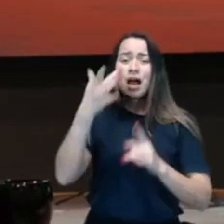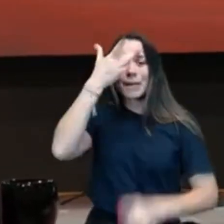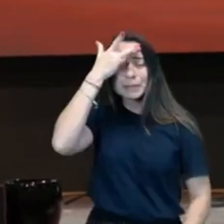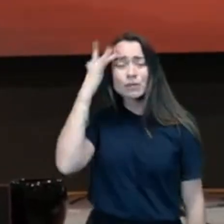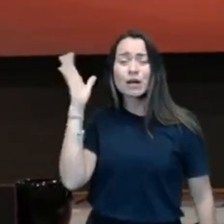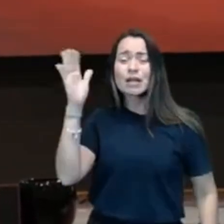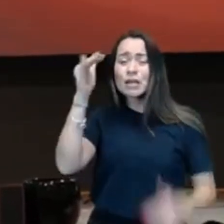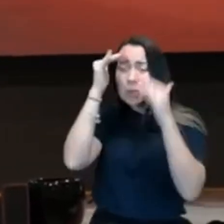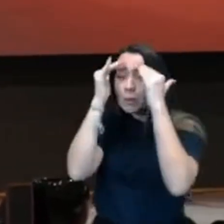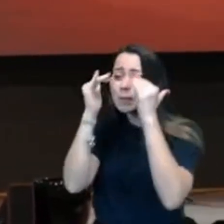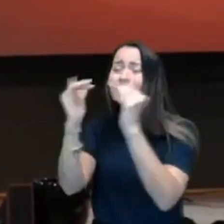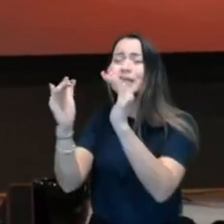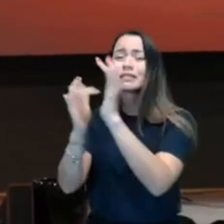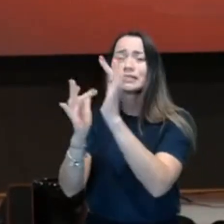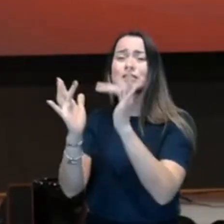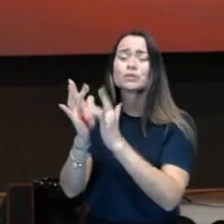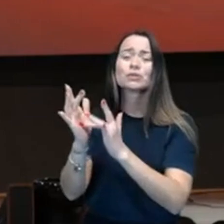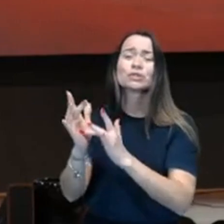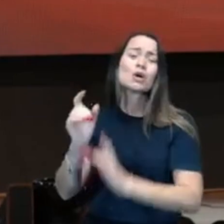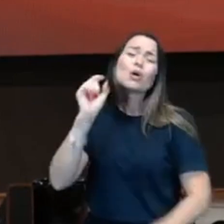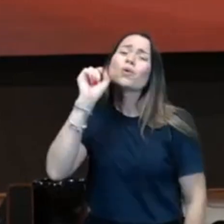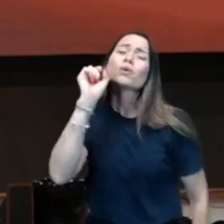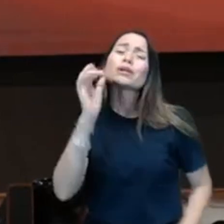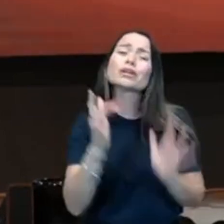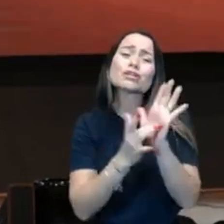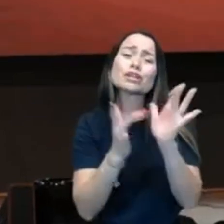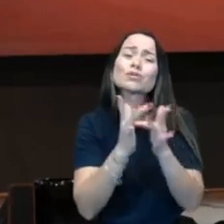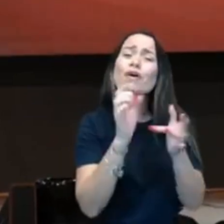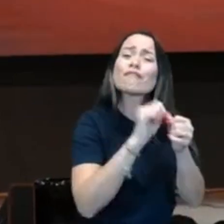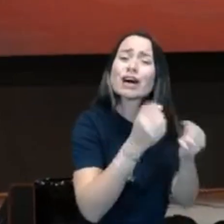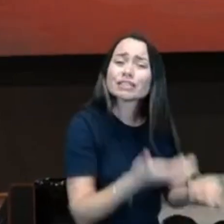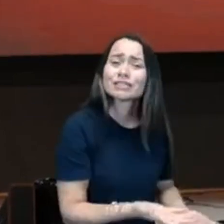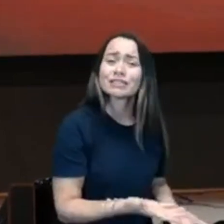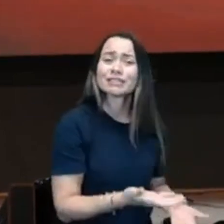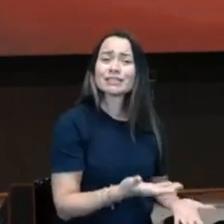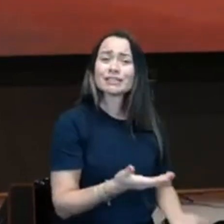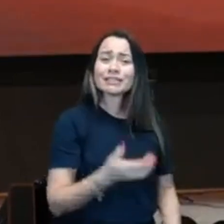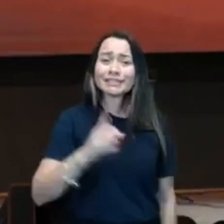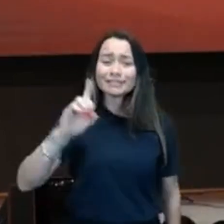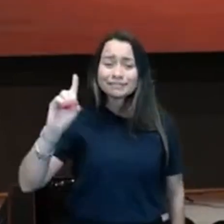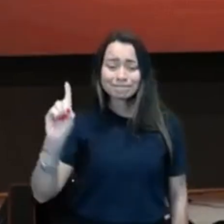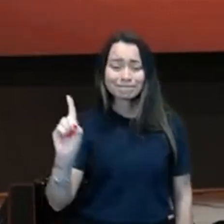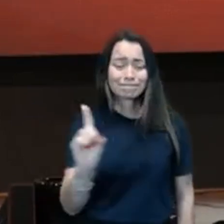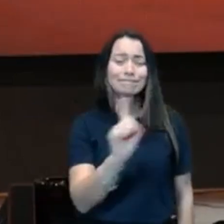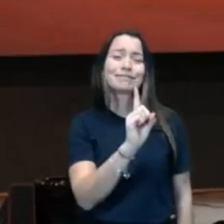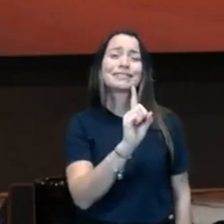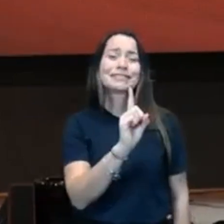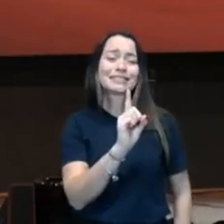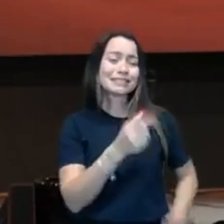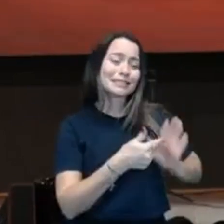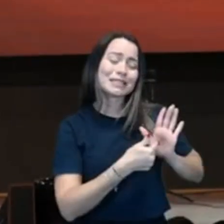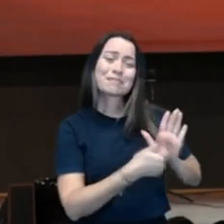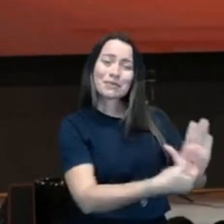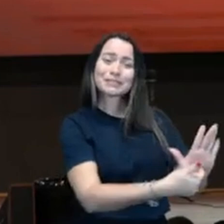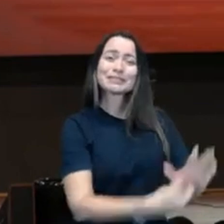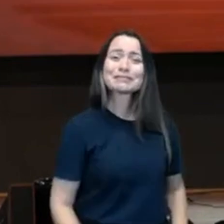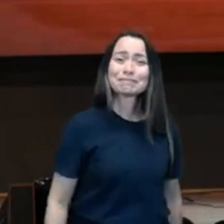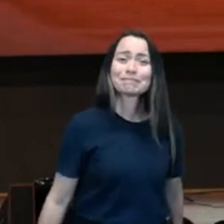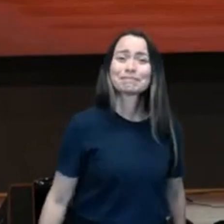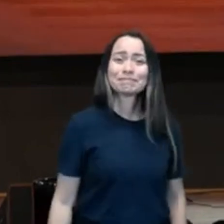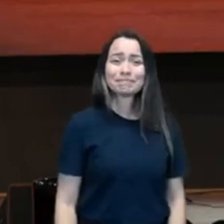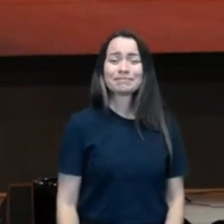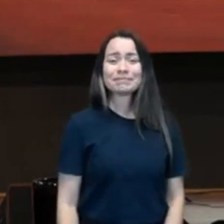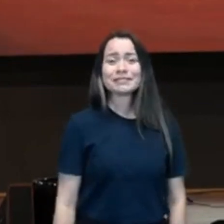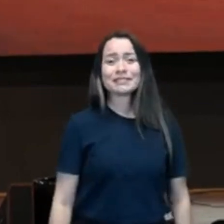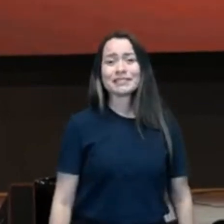Coisa linda, você está pregando no lugar. o cara vem de dedo e diz assim, diz o Senhor para você. E não importa, isso é para corrigir.